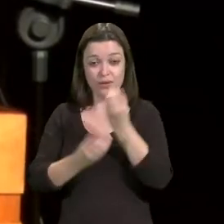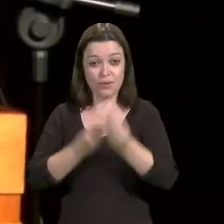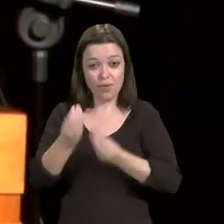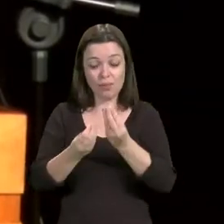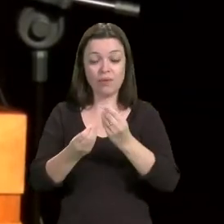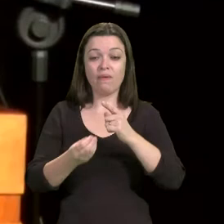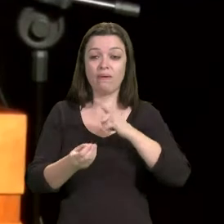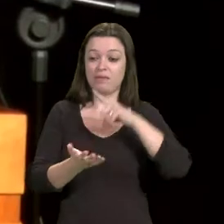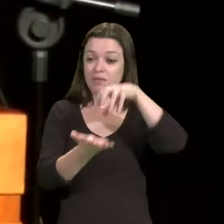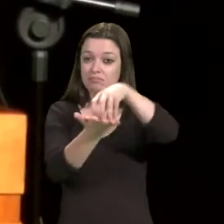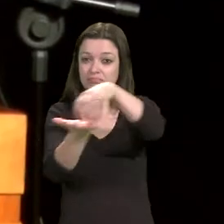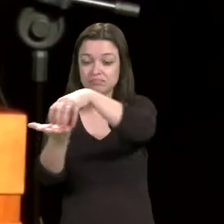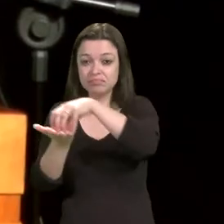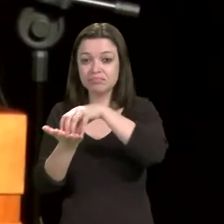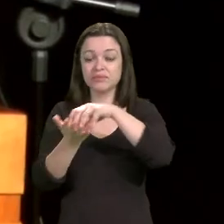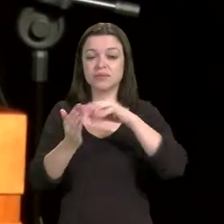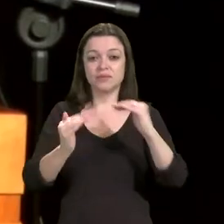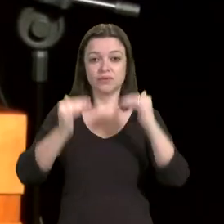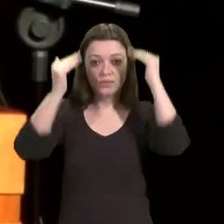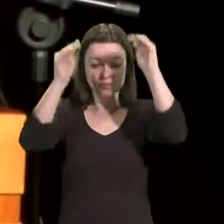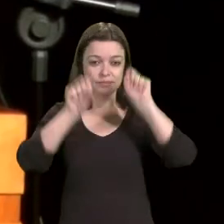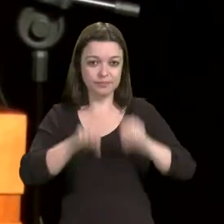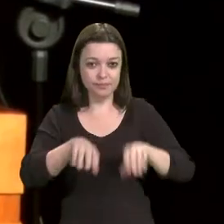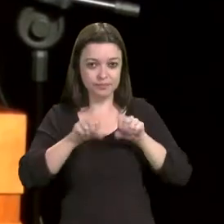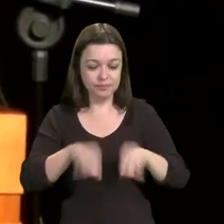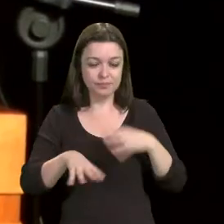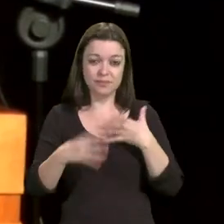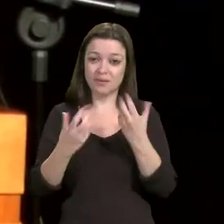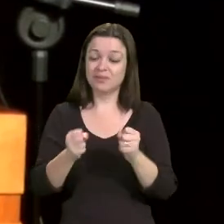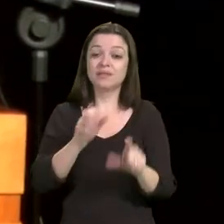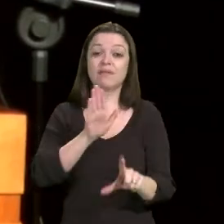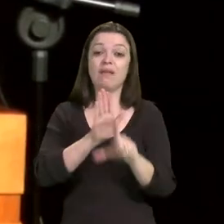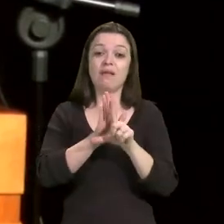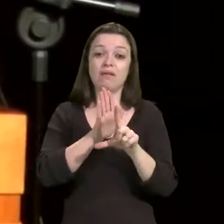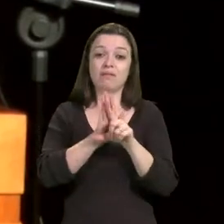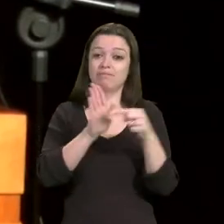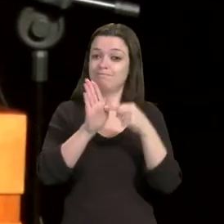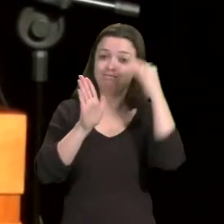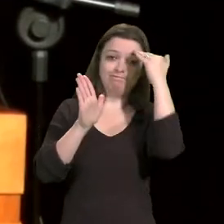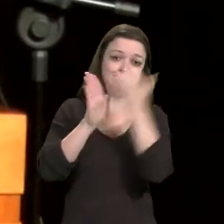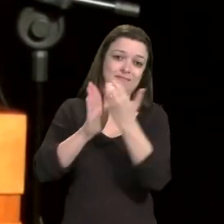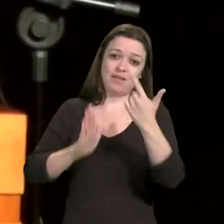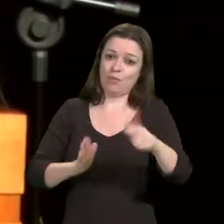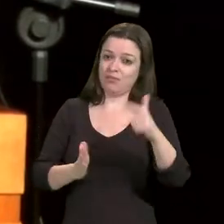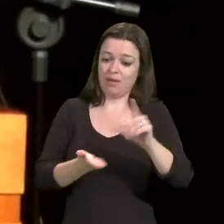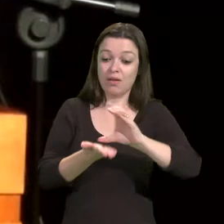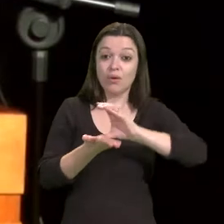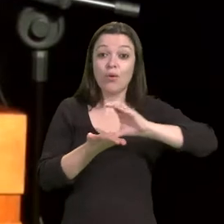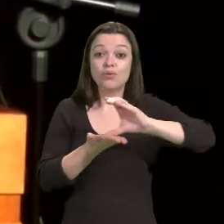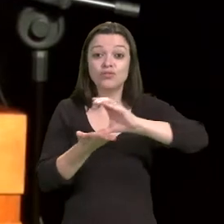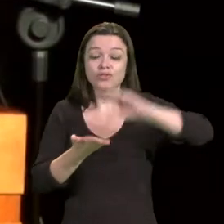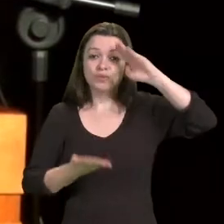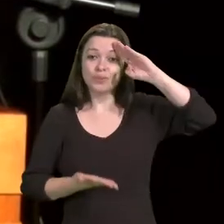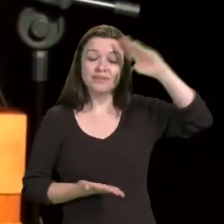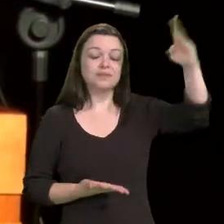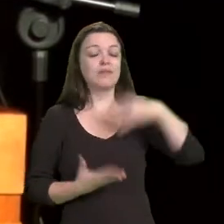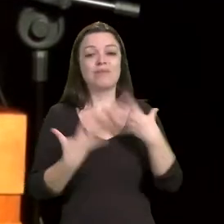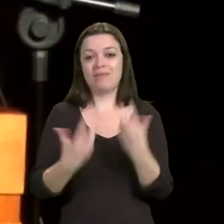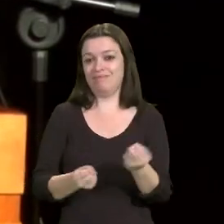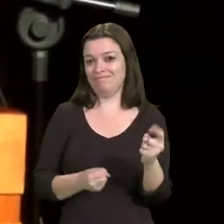superior, é inconstitucional. É inconstitucional porque